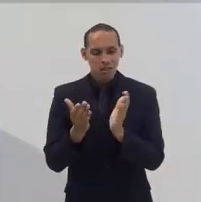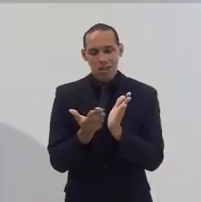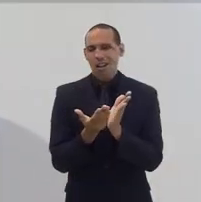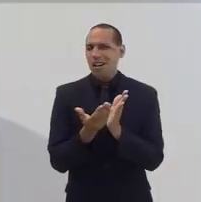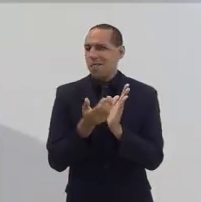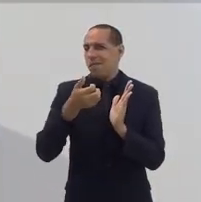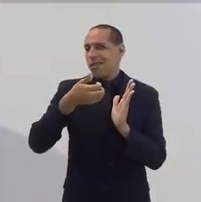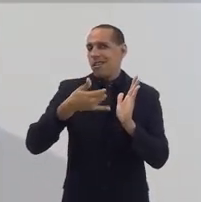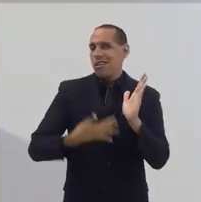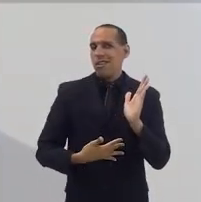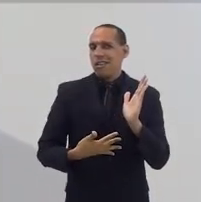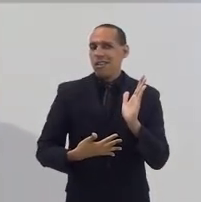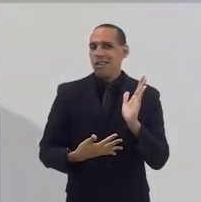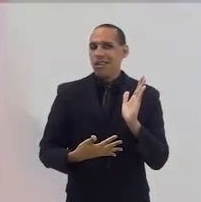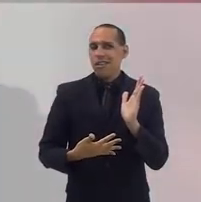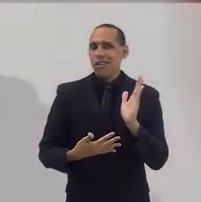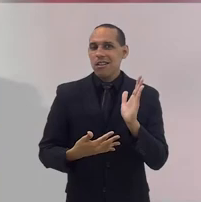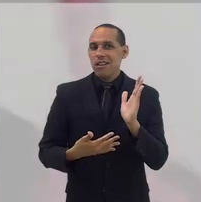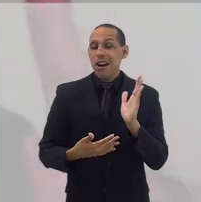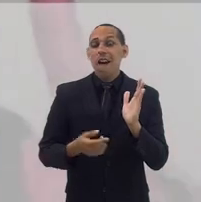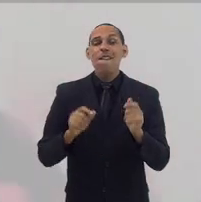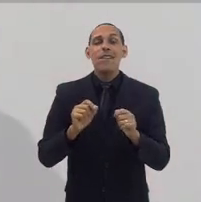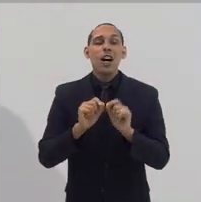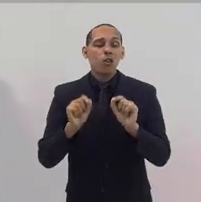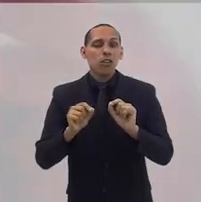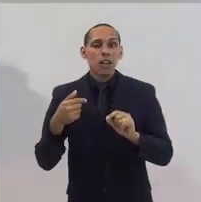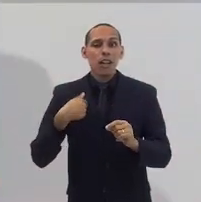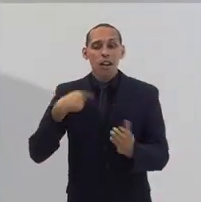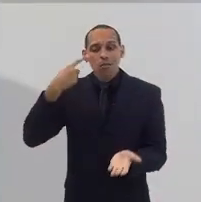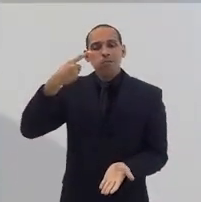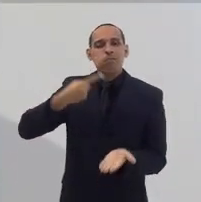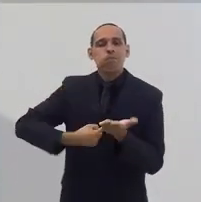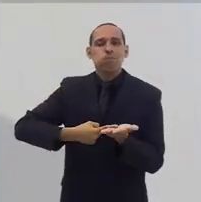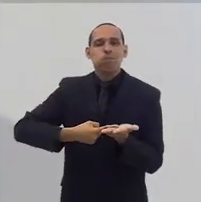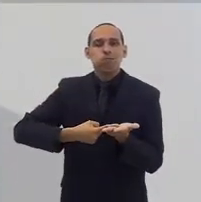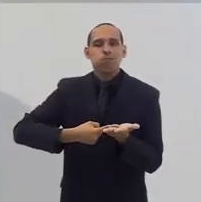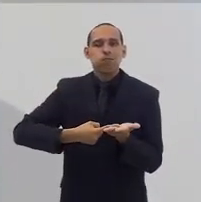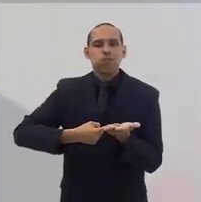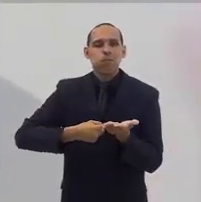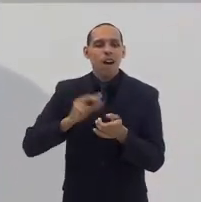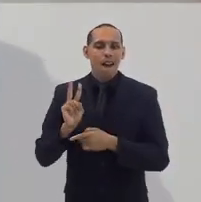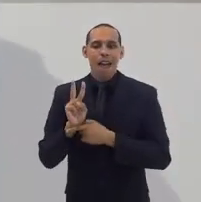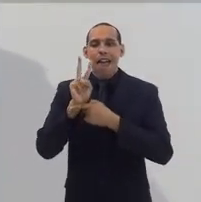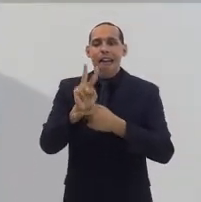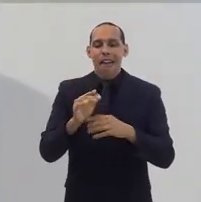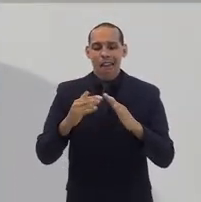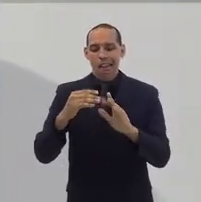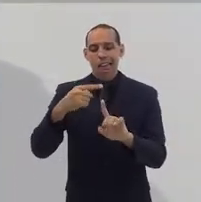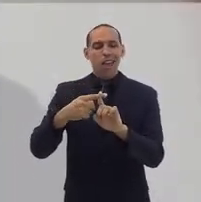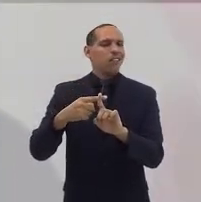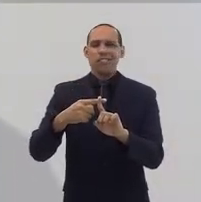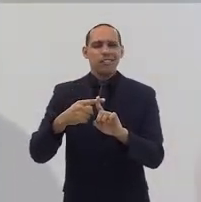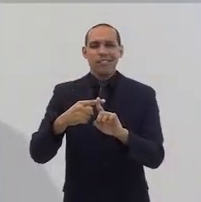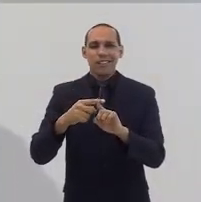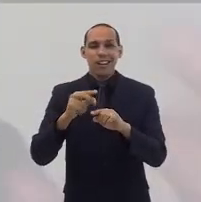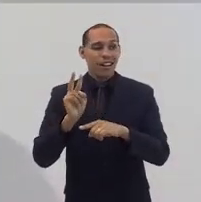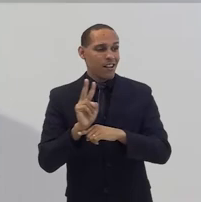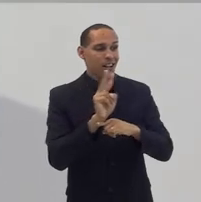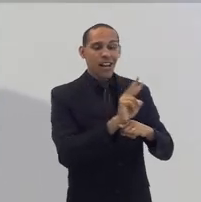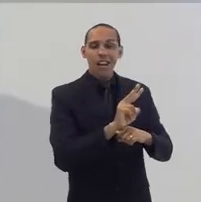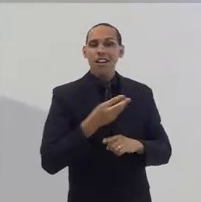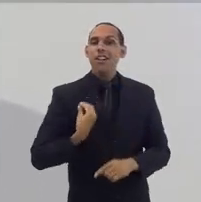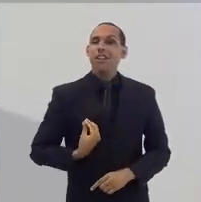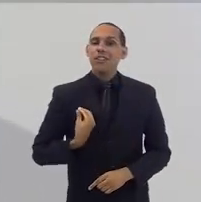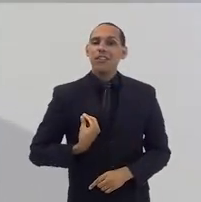pelo testemunho do evangelho, me leva a ter compromisso, não em defender uma igreja, mas em